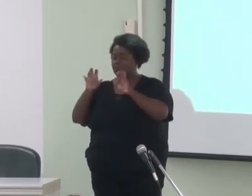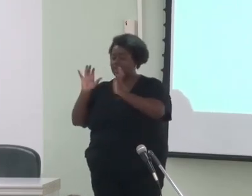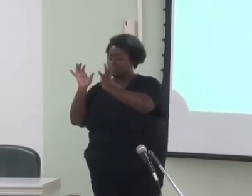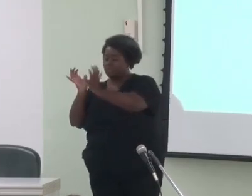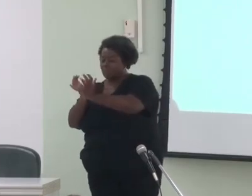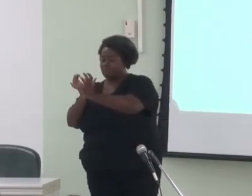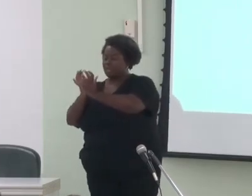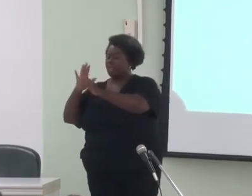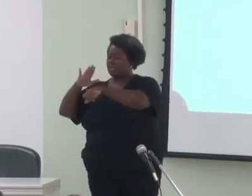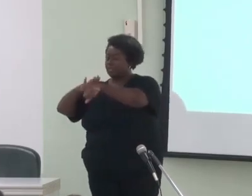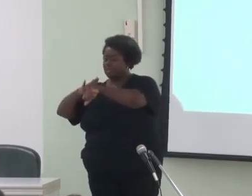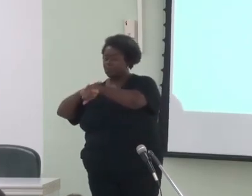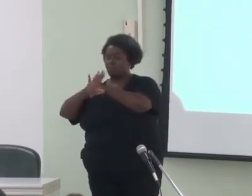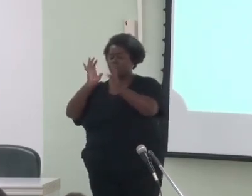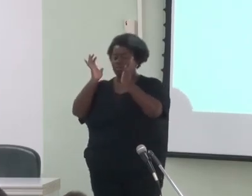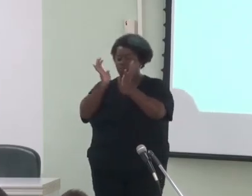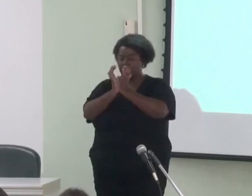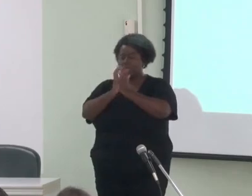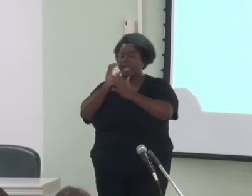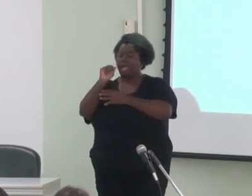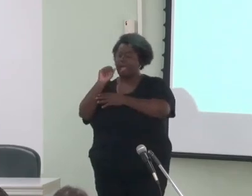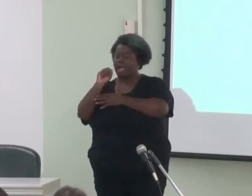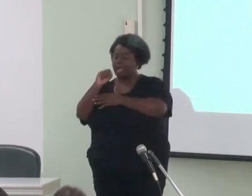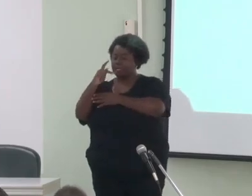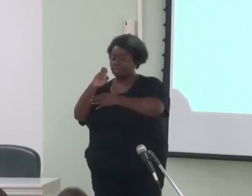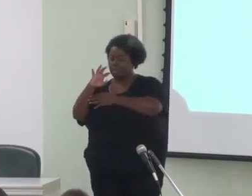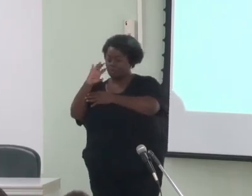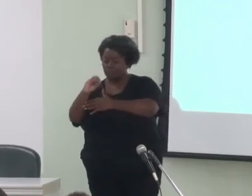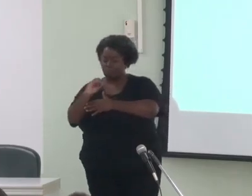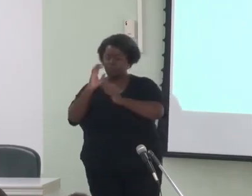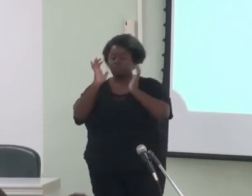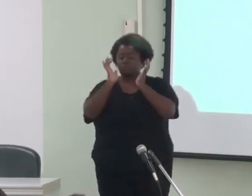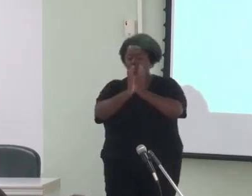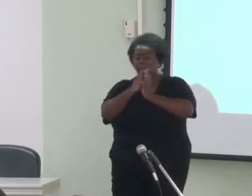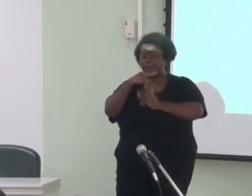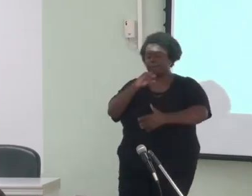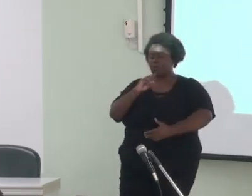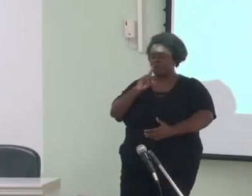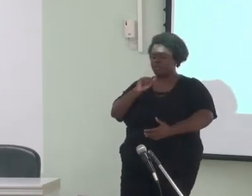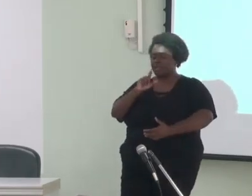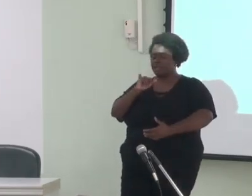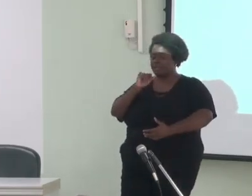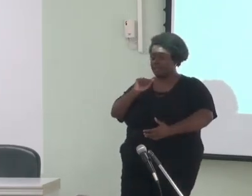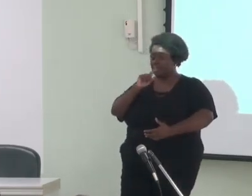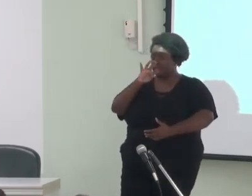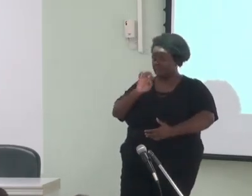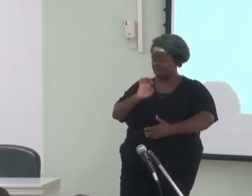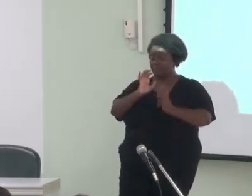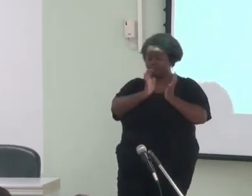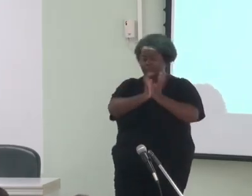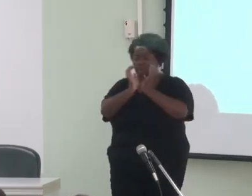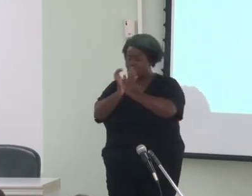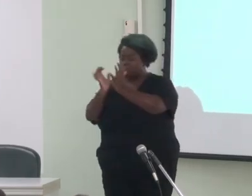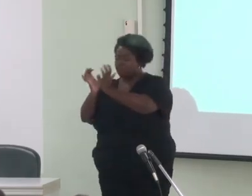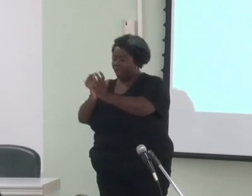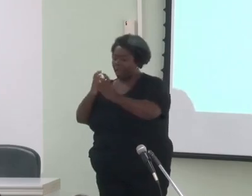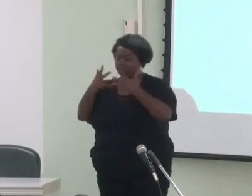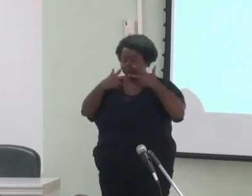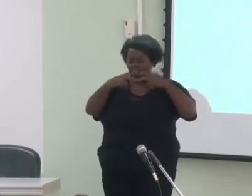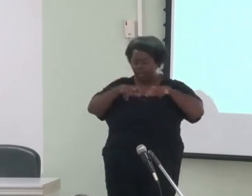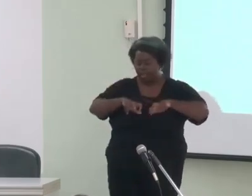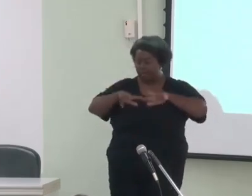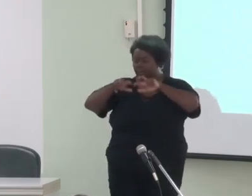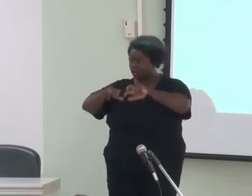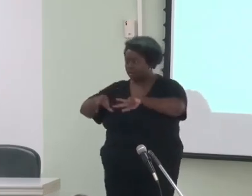de tempo, aspecto, modalidade e evidencialidade, segundo a GDF, em que ela dá continuidade a uma linha de